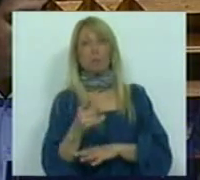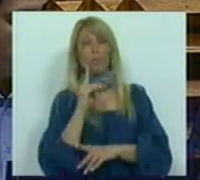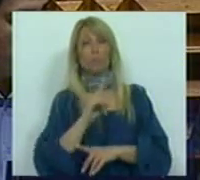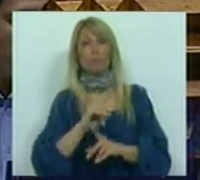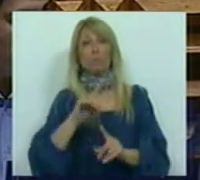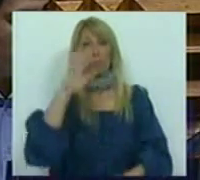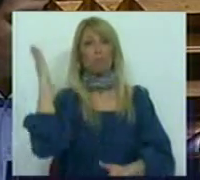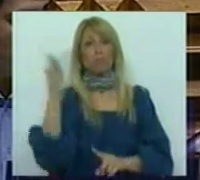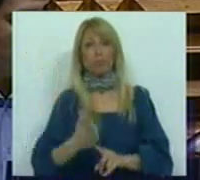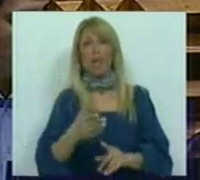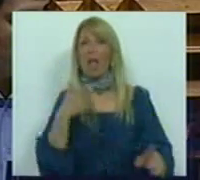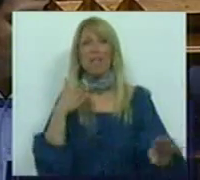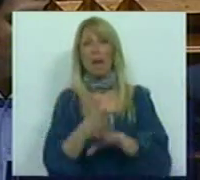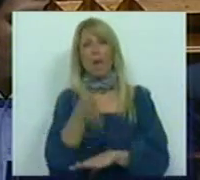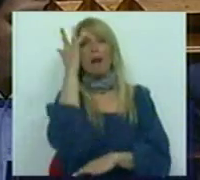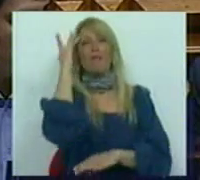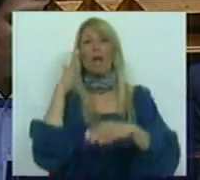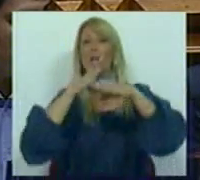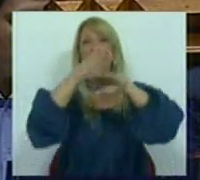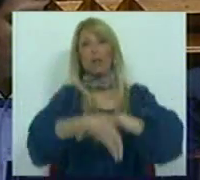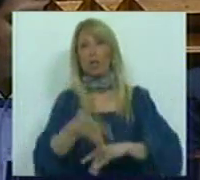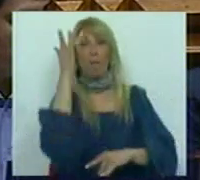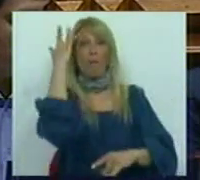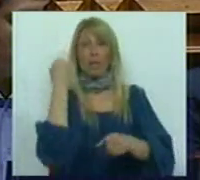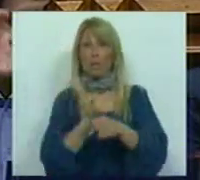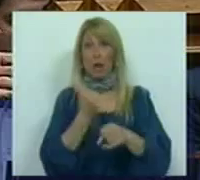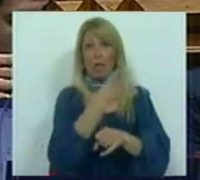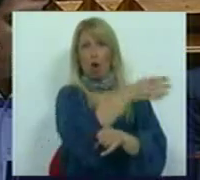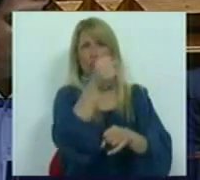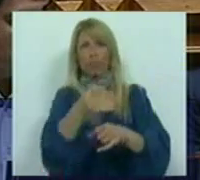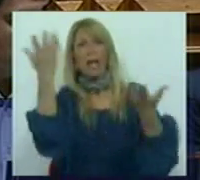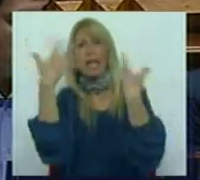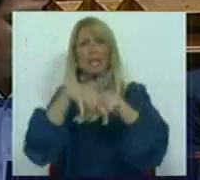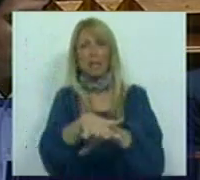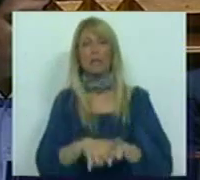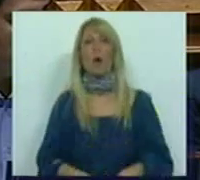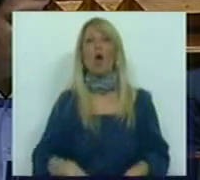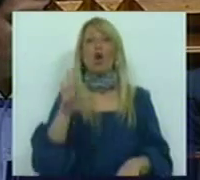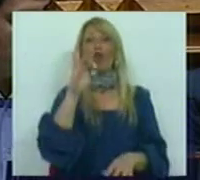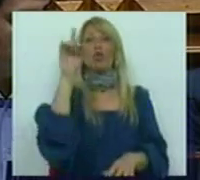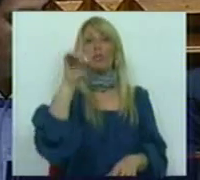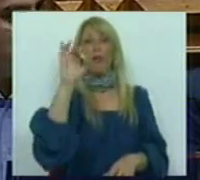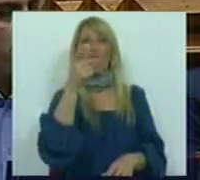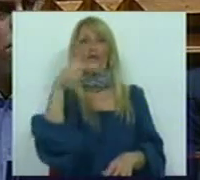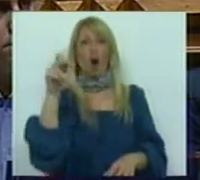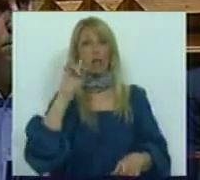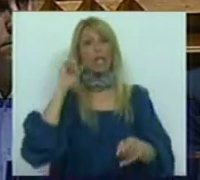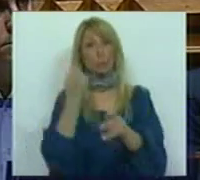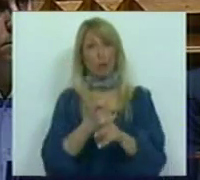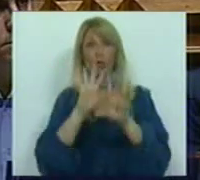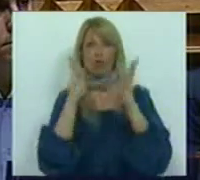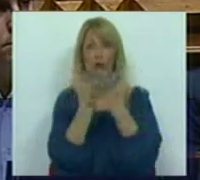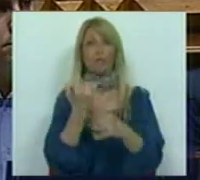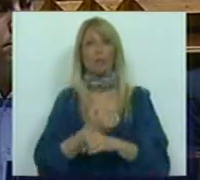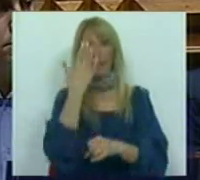mais fácil a nossa intervenção e mais rápida a integração do trabalhador. José Luís Forte, inspetor de alto trabalho, se existisse na lei o